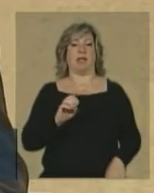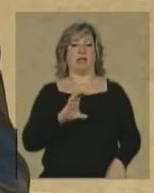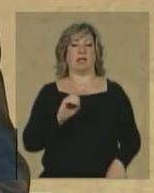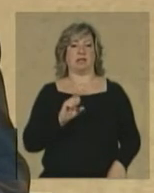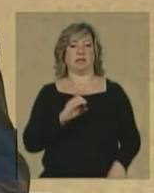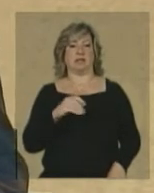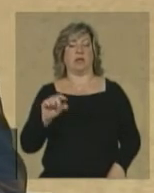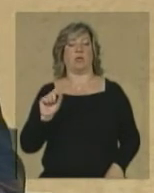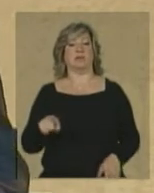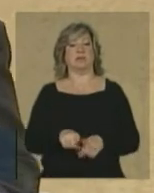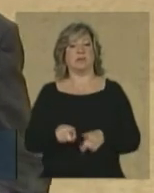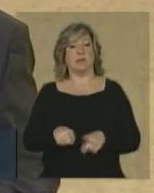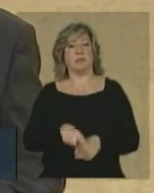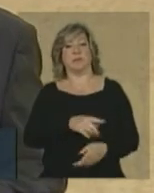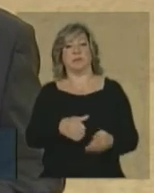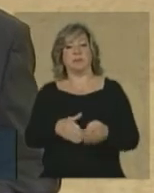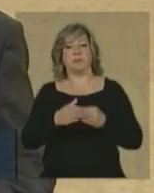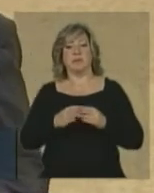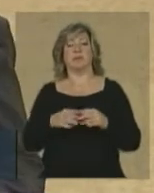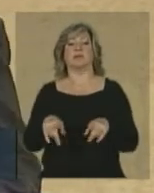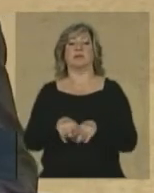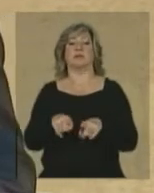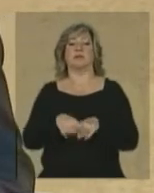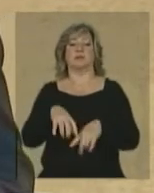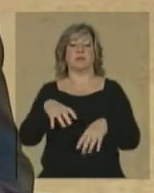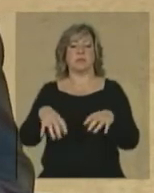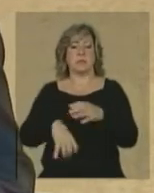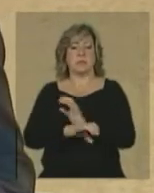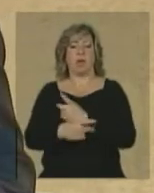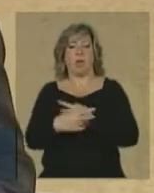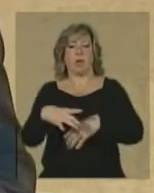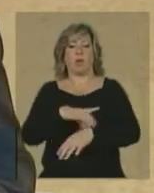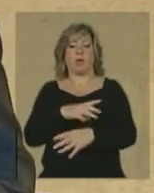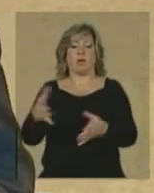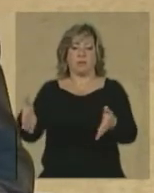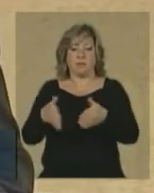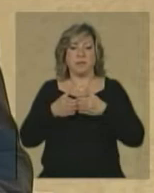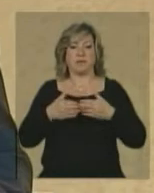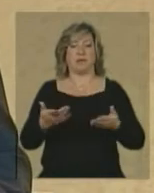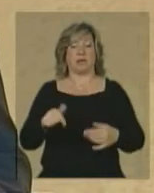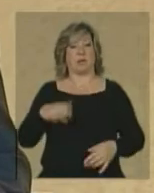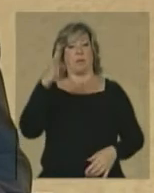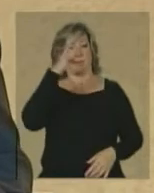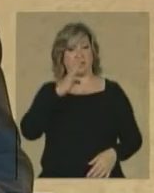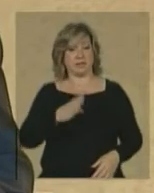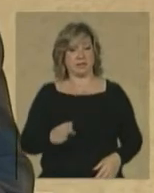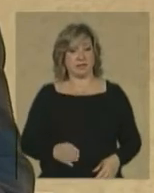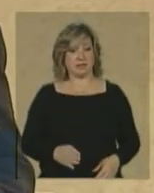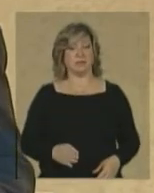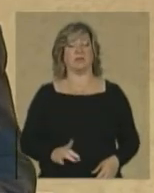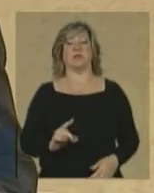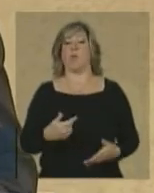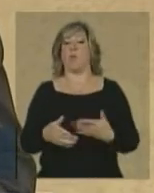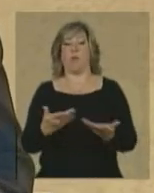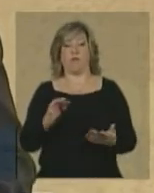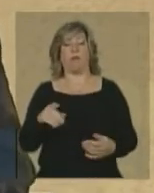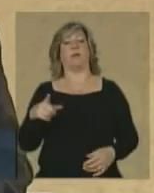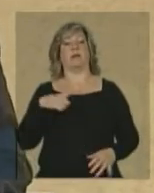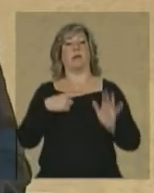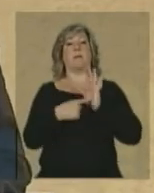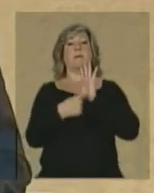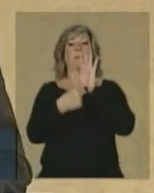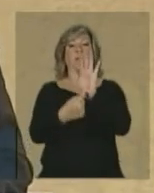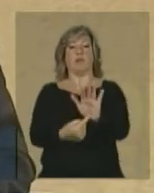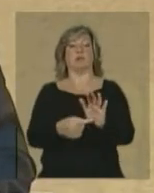plantear seus entes queridos. O Brasil, de qualquer forma, tem dado algumas demonstrações de